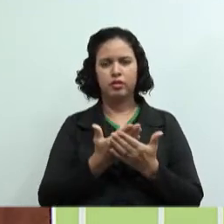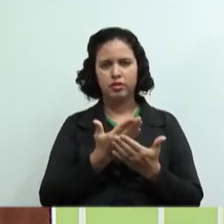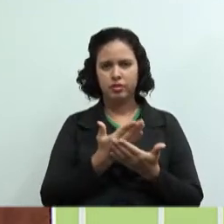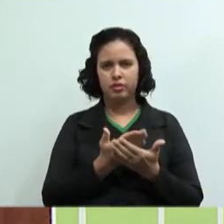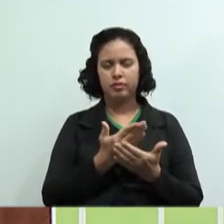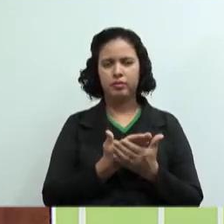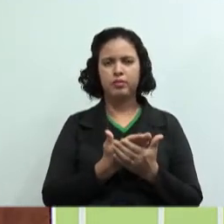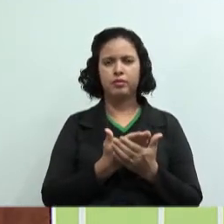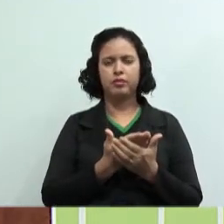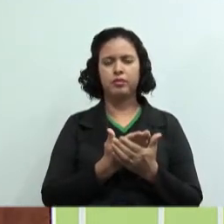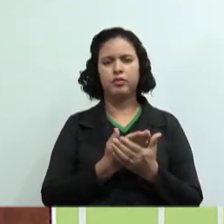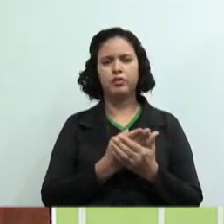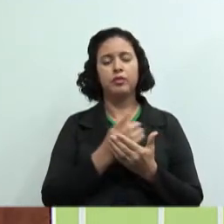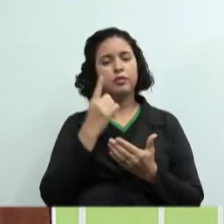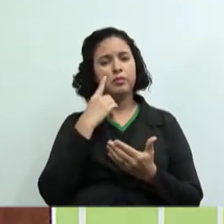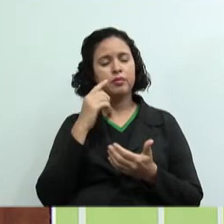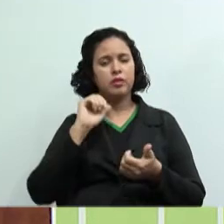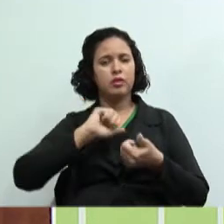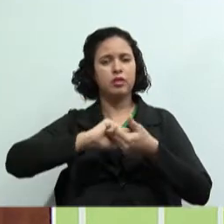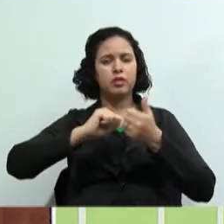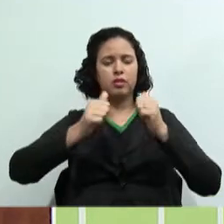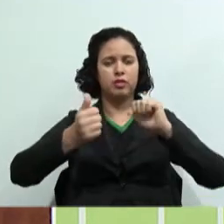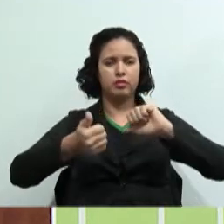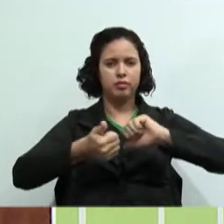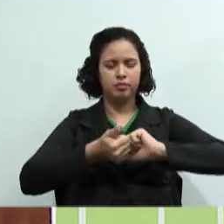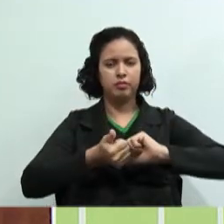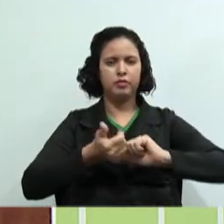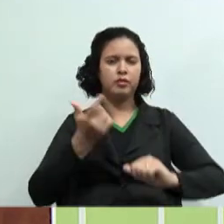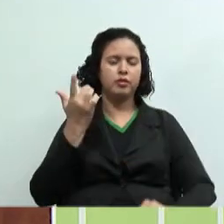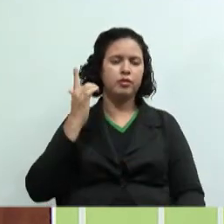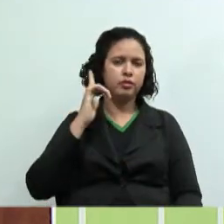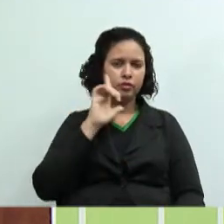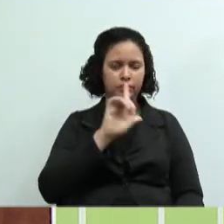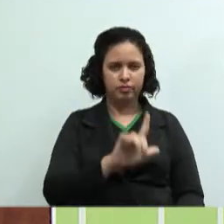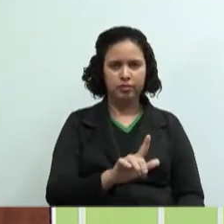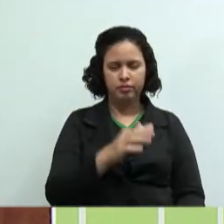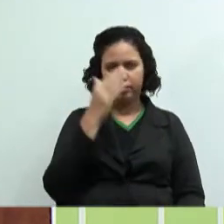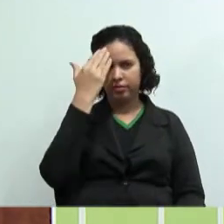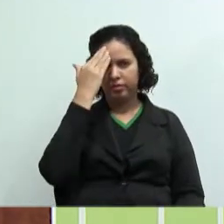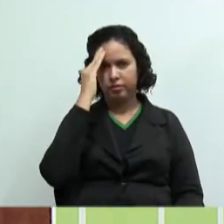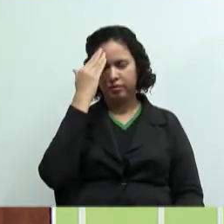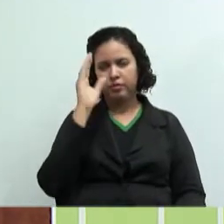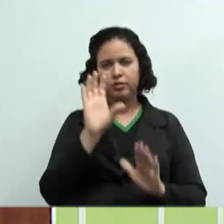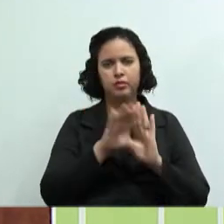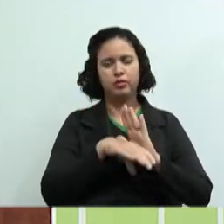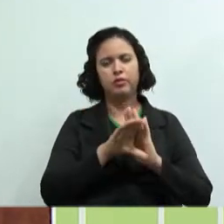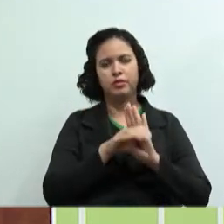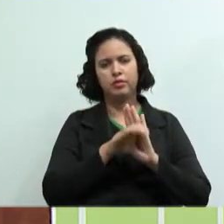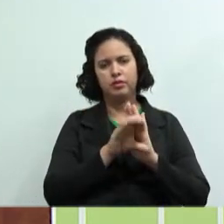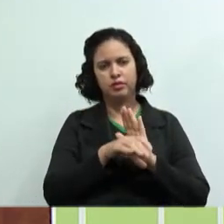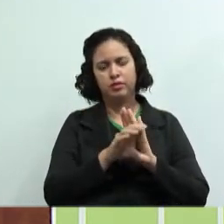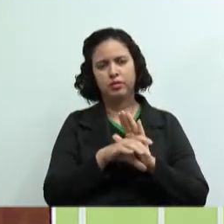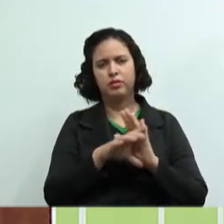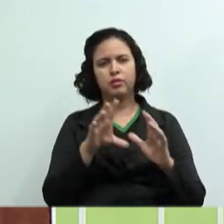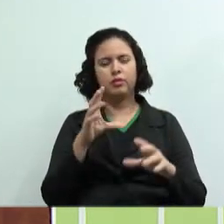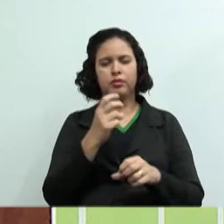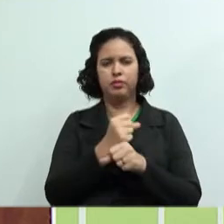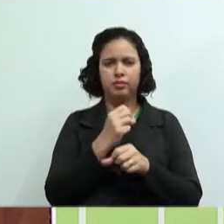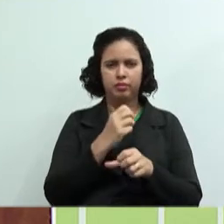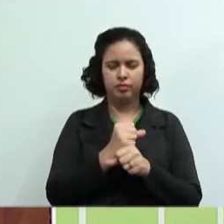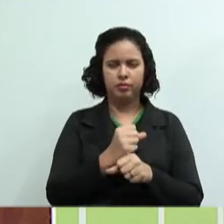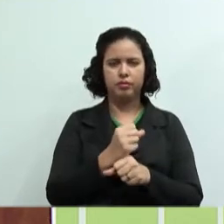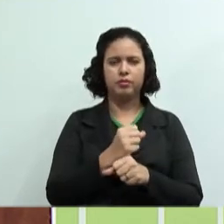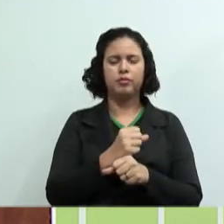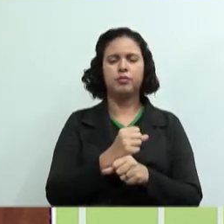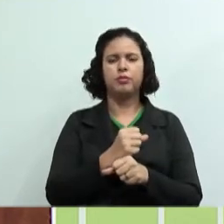tentando adaptar para ver se vocês conseguem compreender melhor esses conceitos, principalmente de contabilidade. que